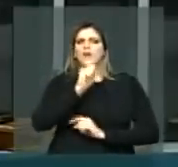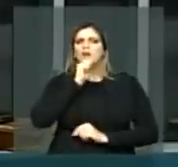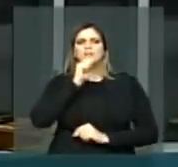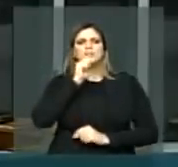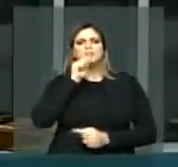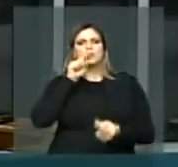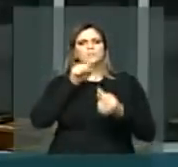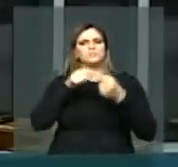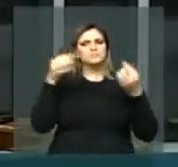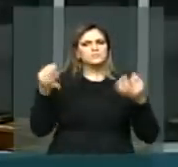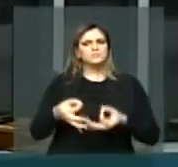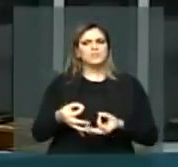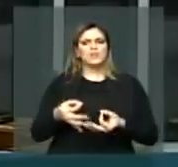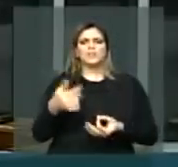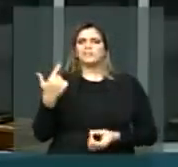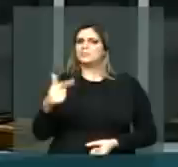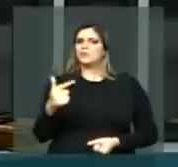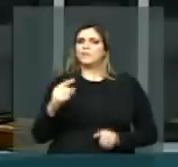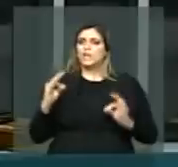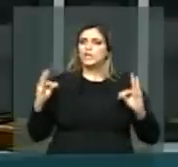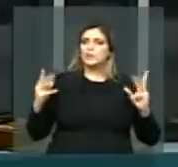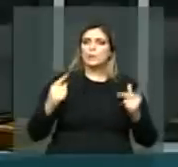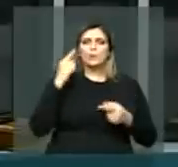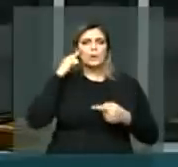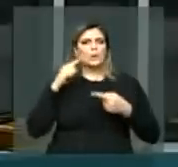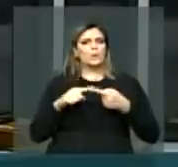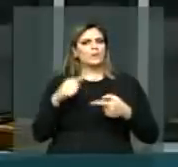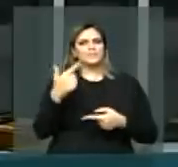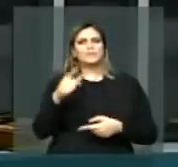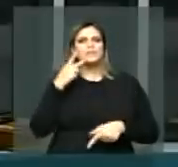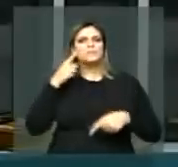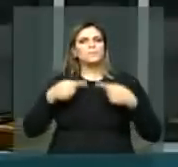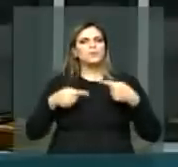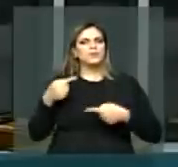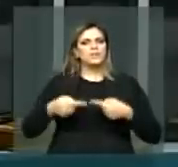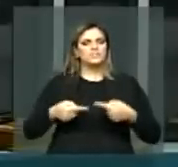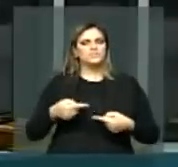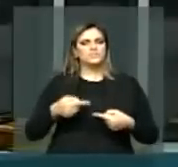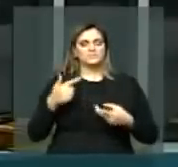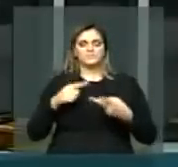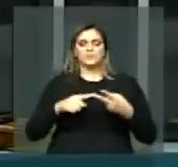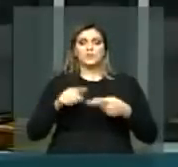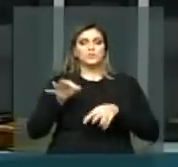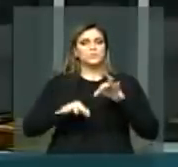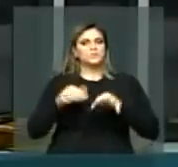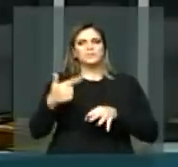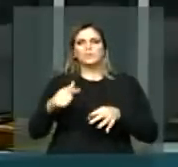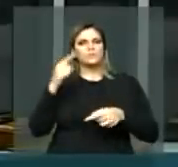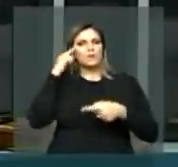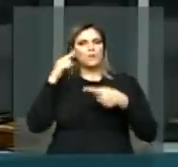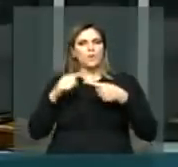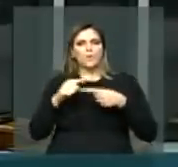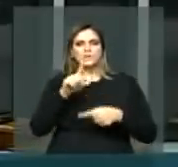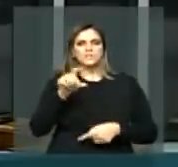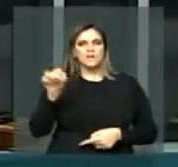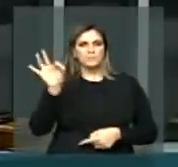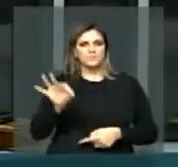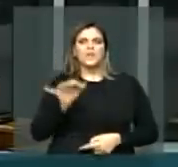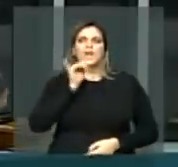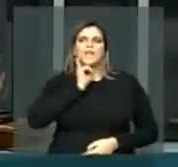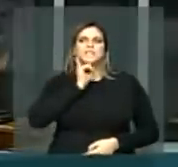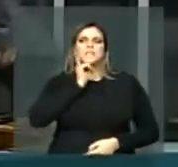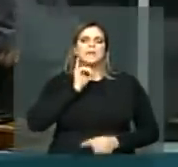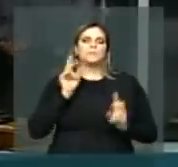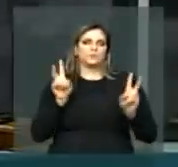se encontrou um consenso, não há consenso político, não há consenso jurídico. Temas como, por